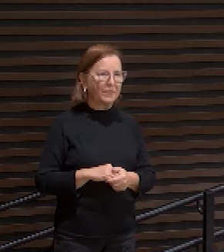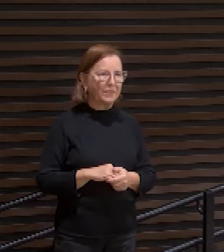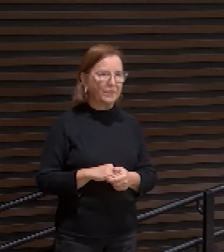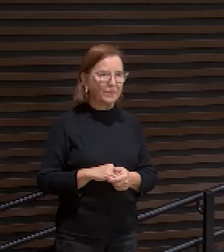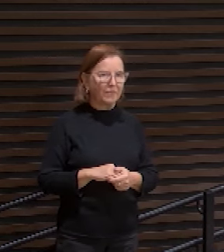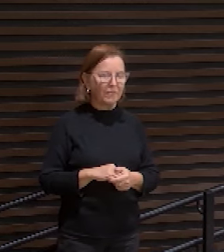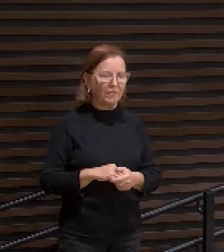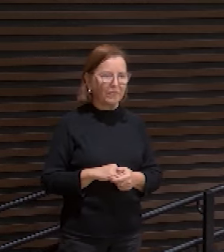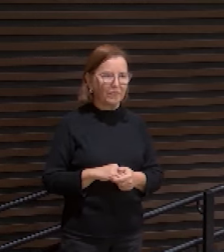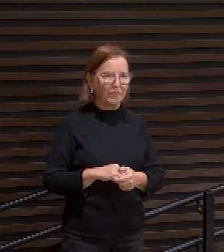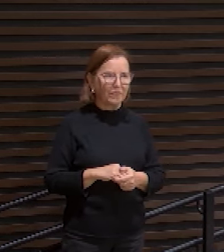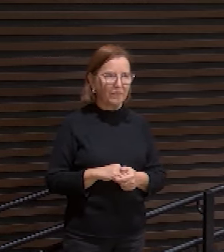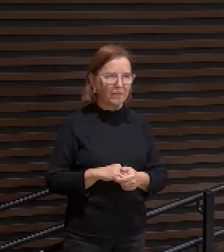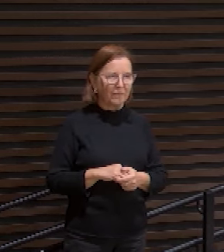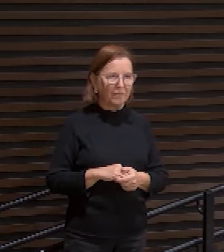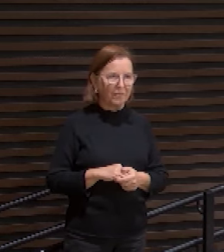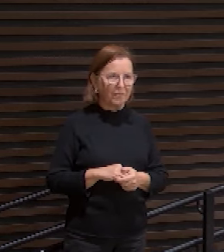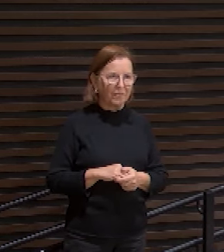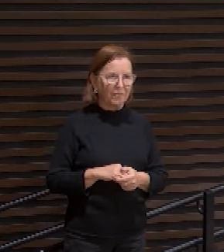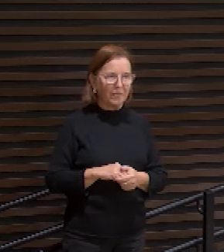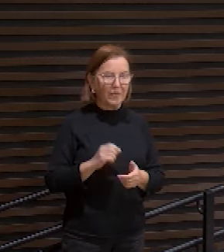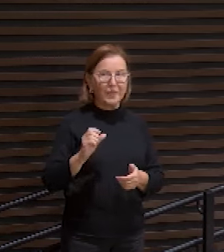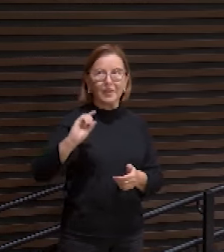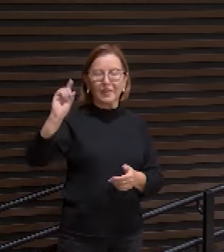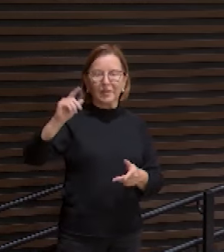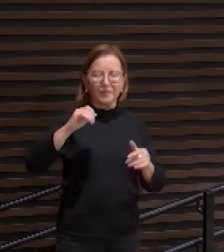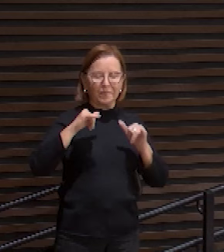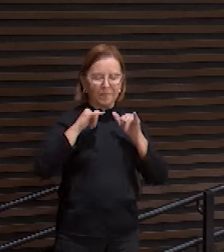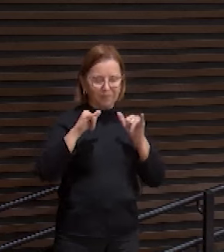até o final dos 53. A palavra de Deus diz assim.